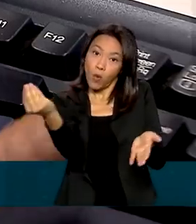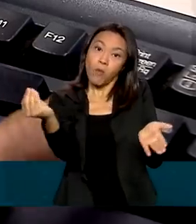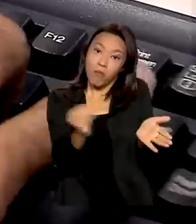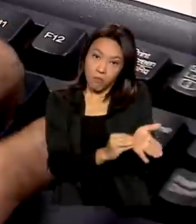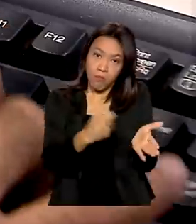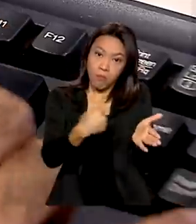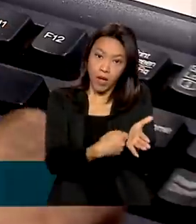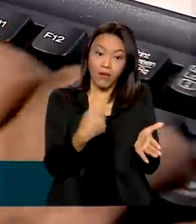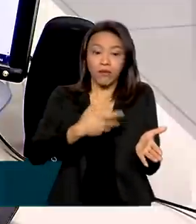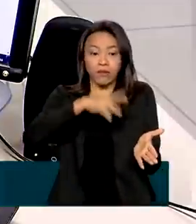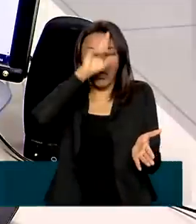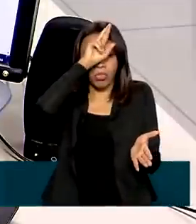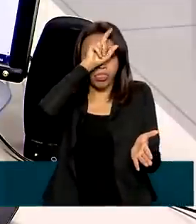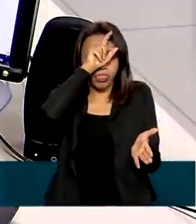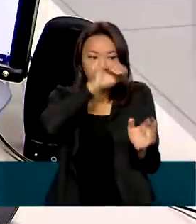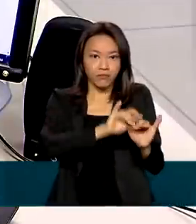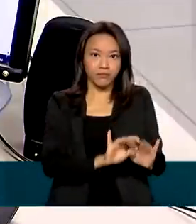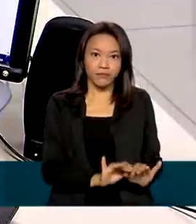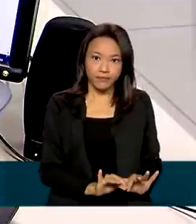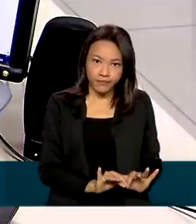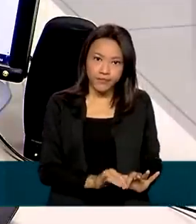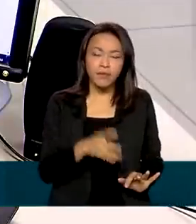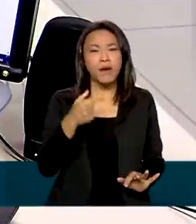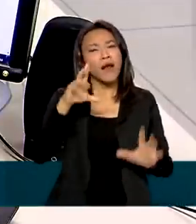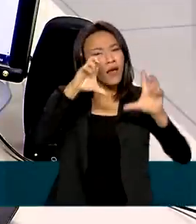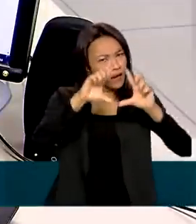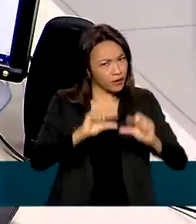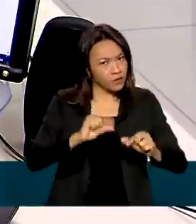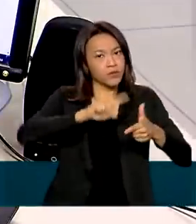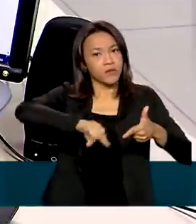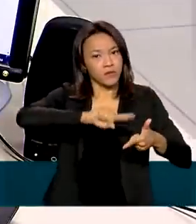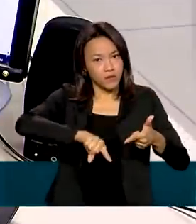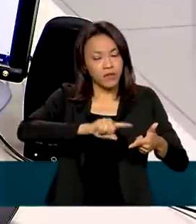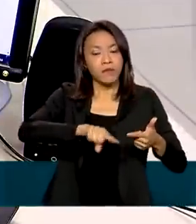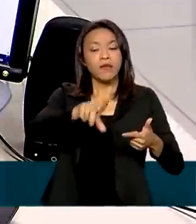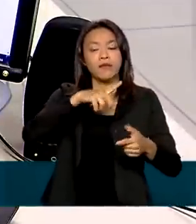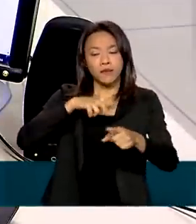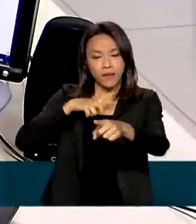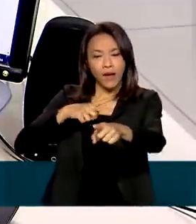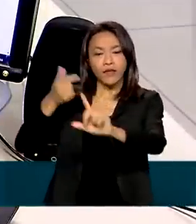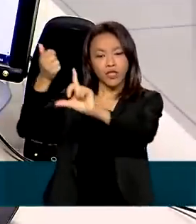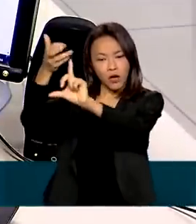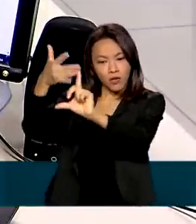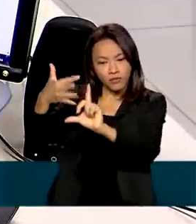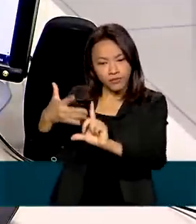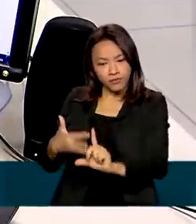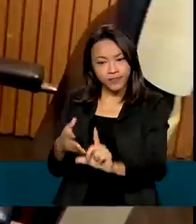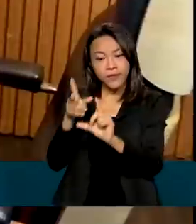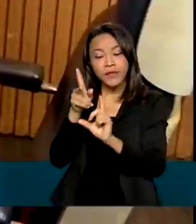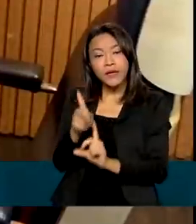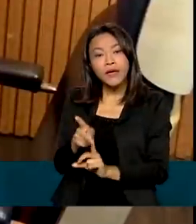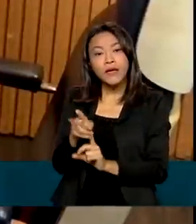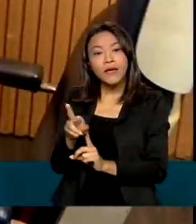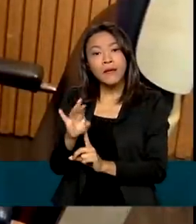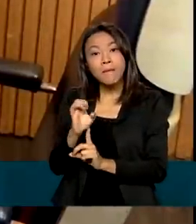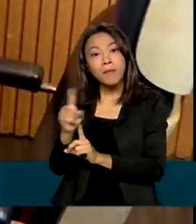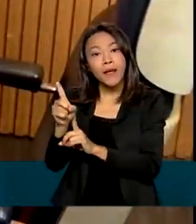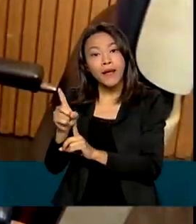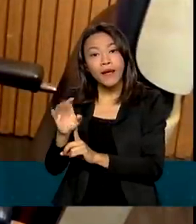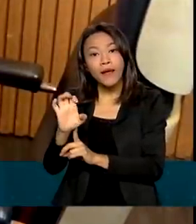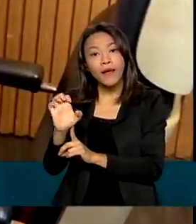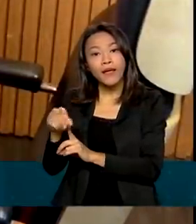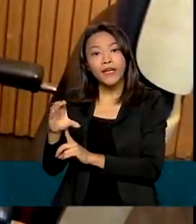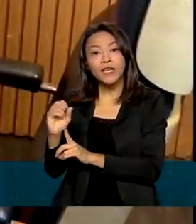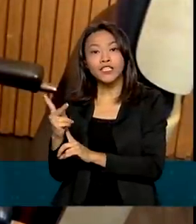erros de digitação. Para minimizar este problema, já está disponível a declaração pré-preenchida. Para ter acesso ao